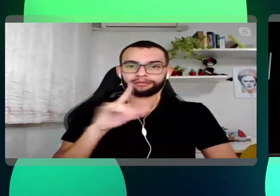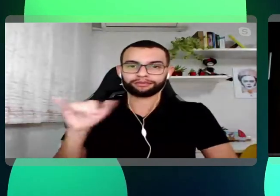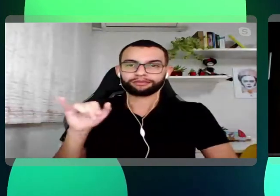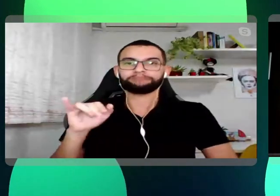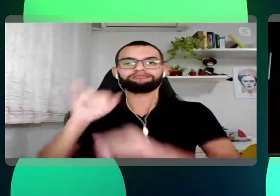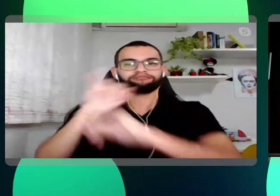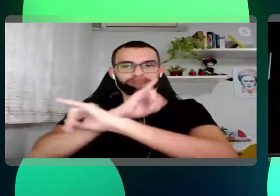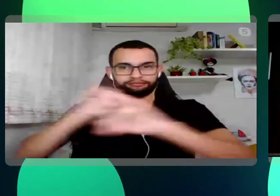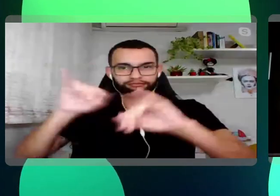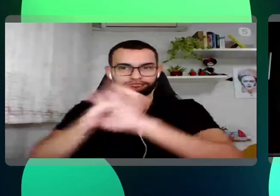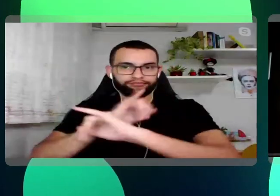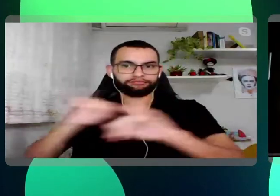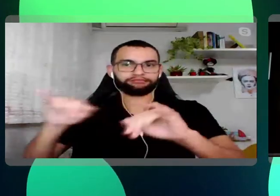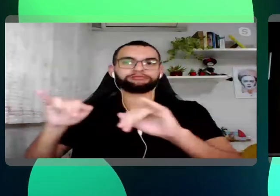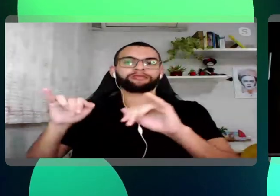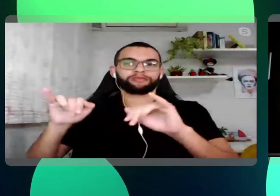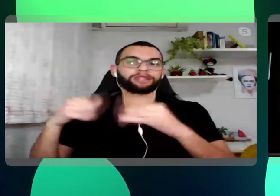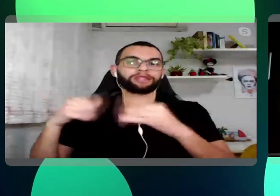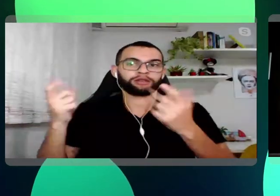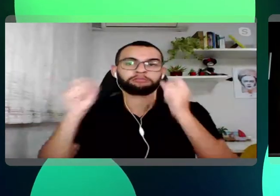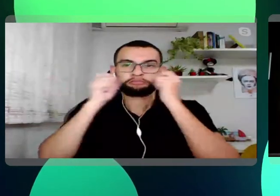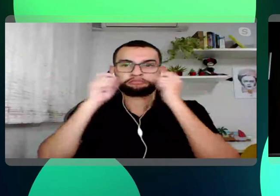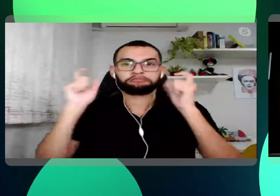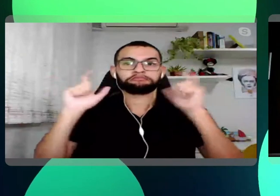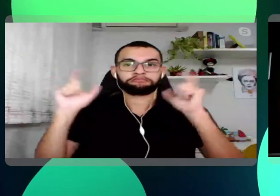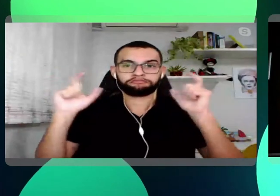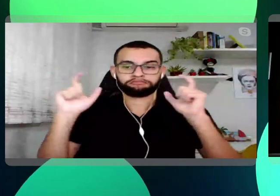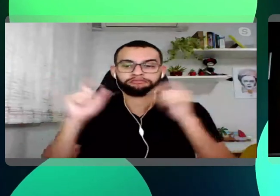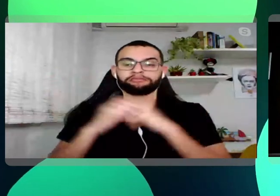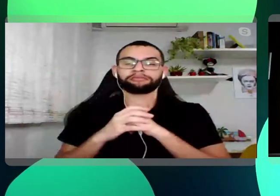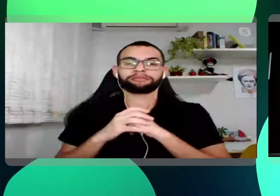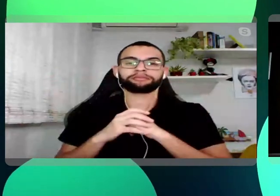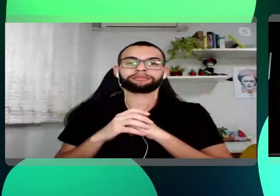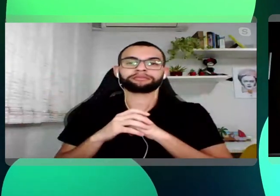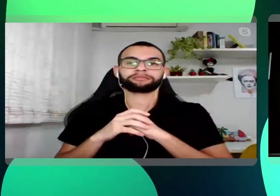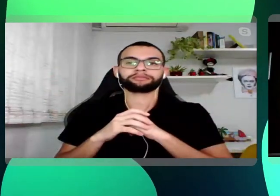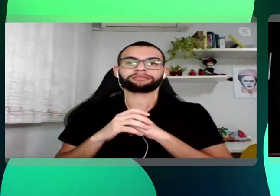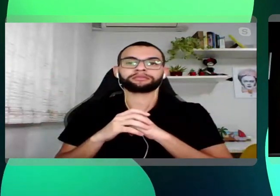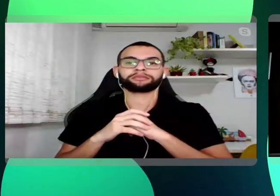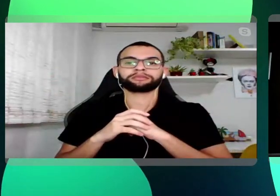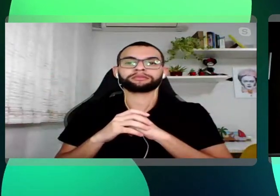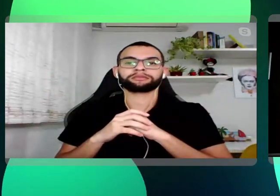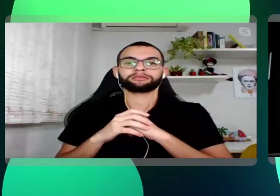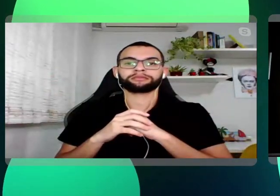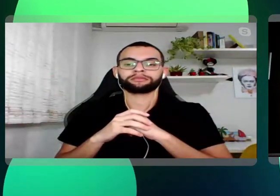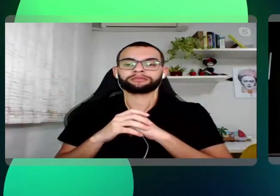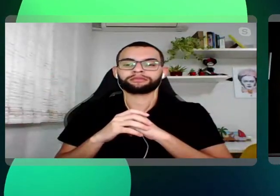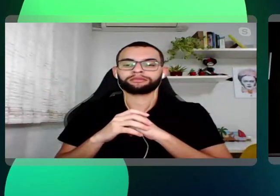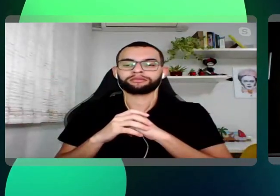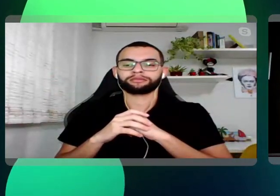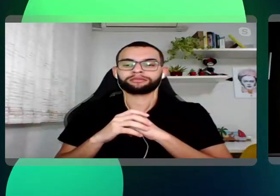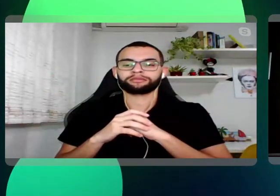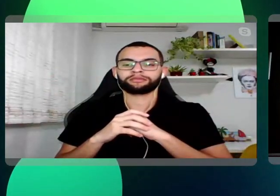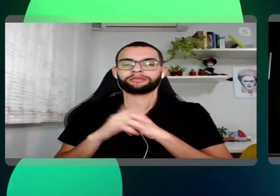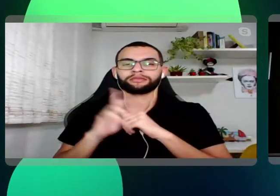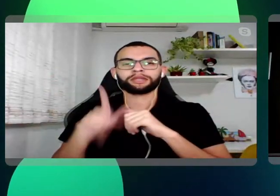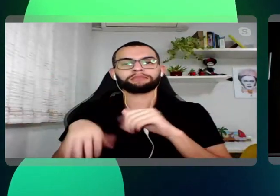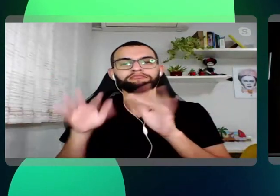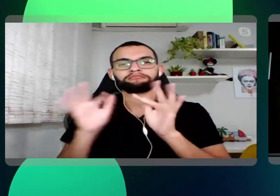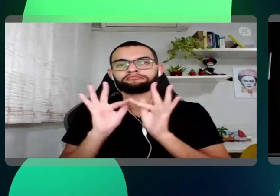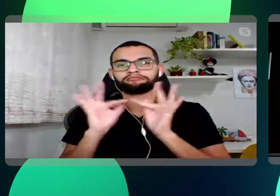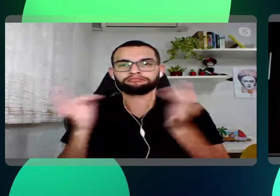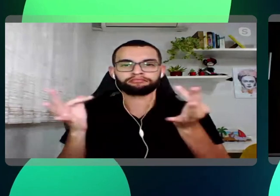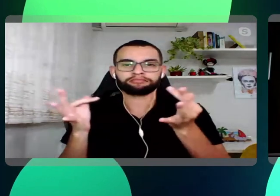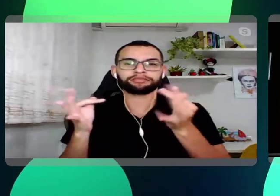publicidade disso. Então, fiquem de olho. E a gente... É basicamente isso.